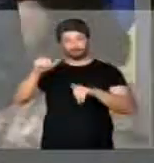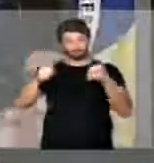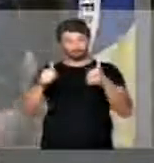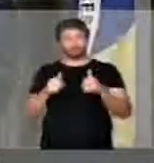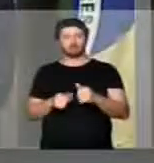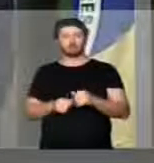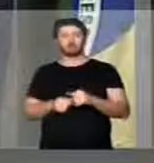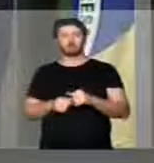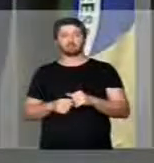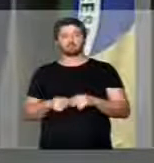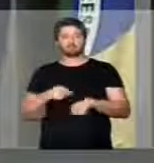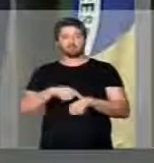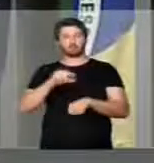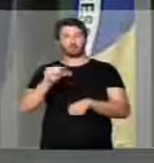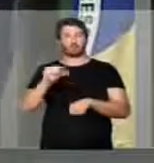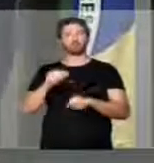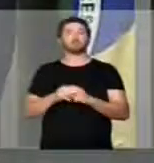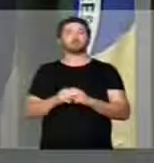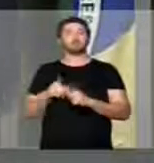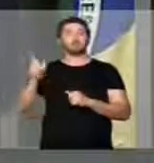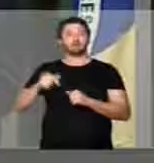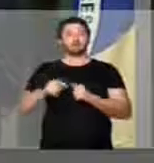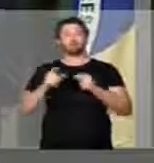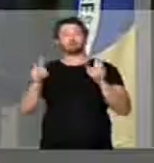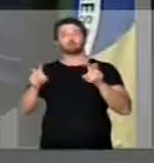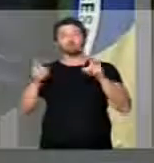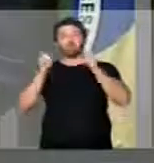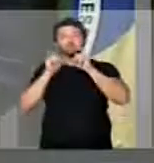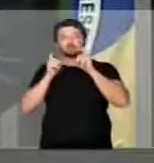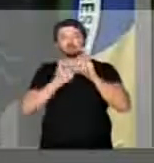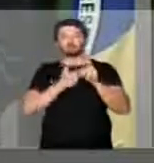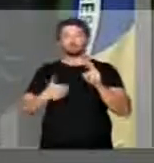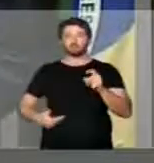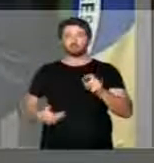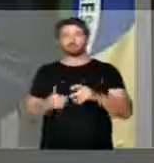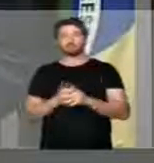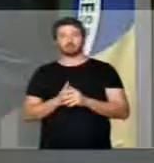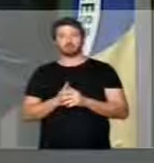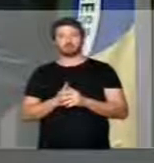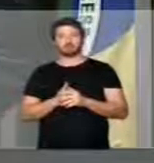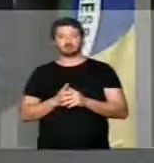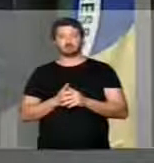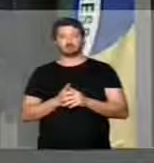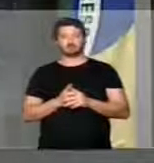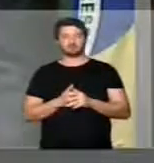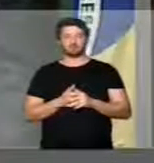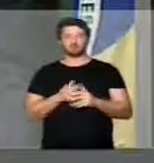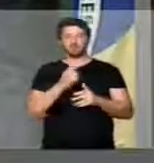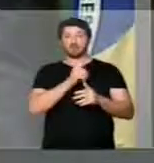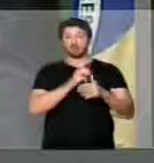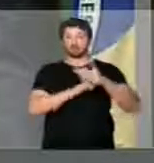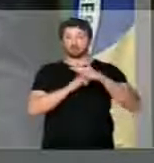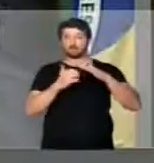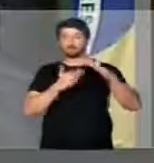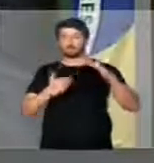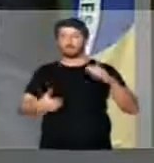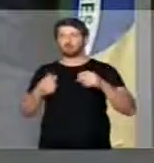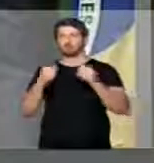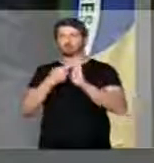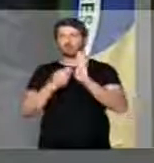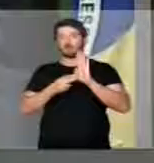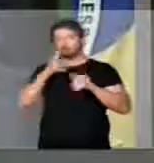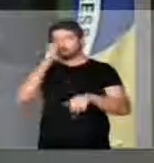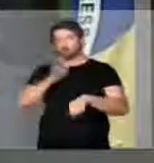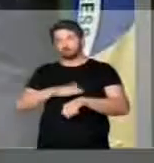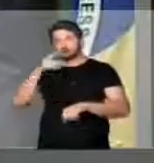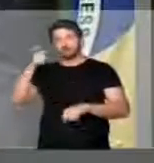dentro em breve em relação à governança das estatais, que precisam ter elementos mais fortes, mais